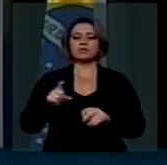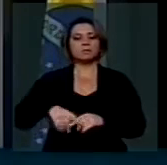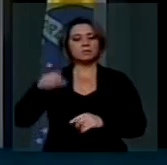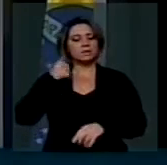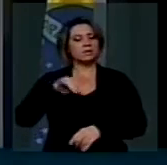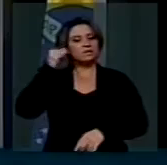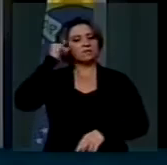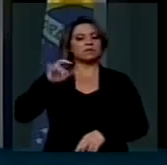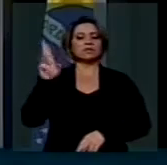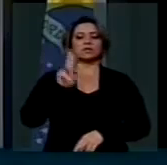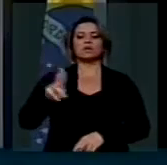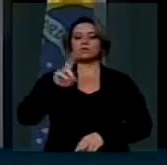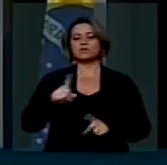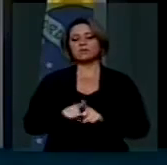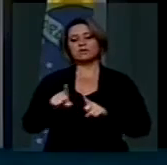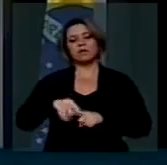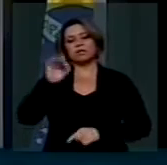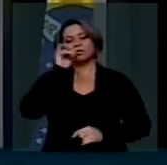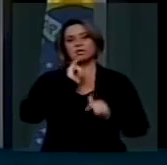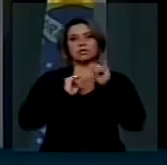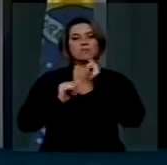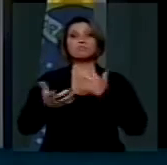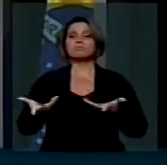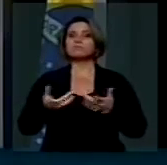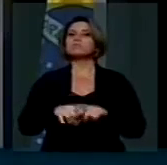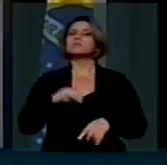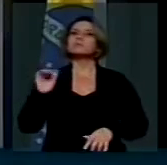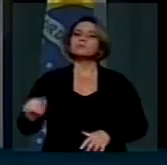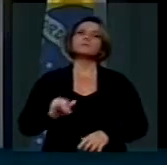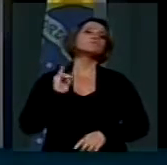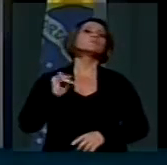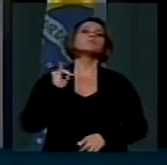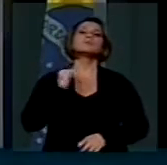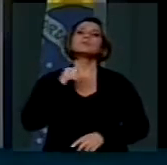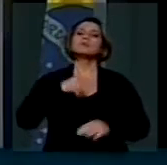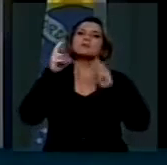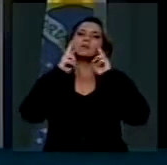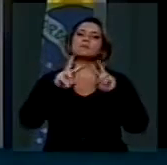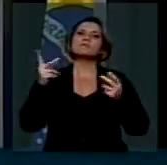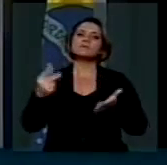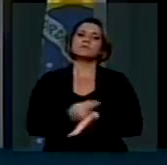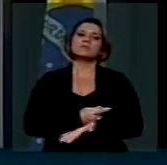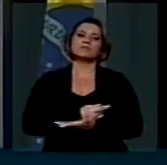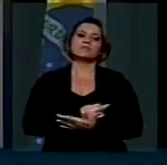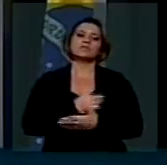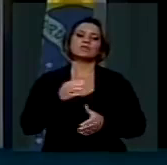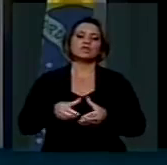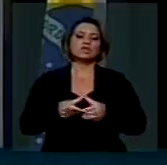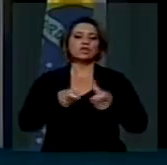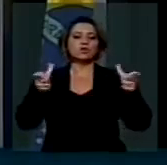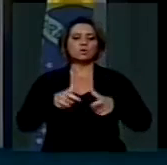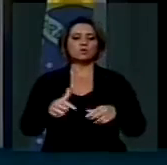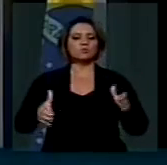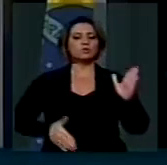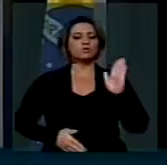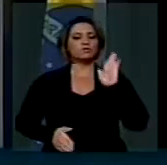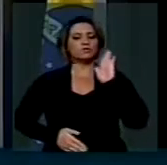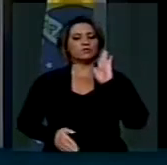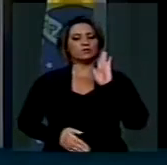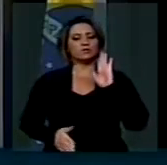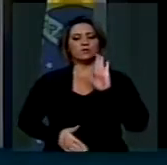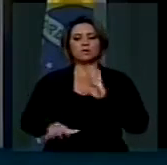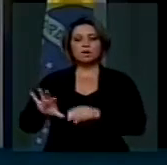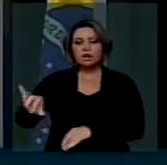usado como instrumento da impunidade. Infelizmente, nós temos visto que cresce o grupo de bandidos que usam